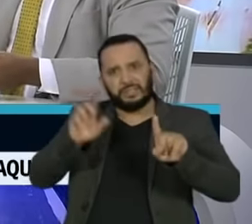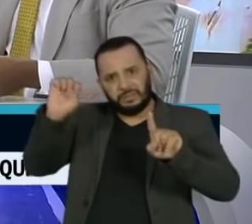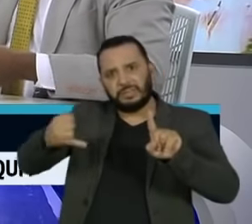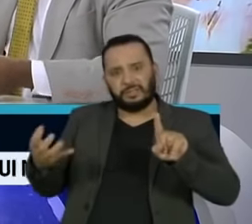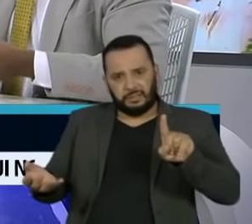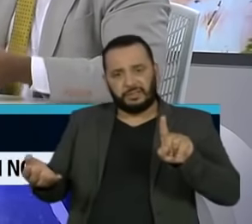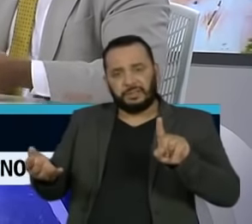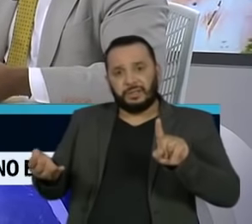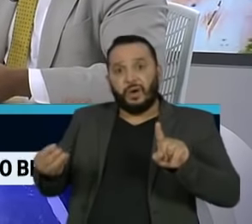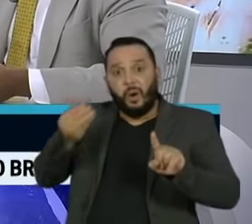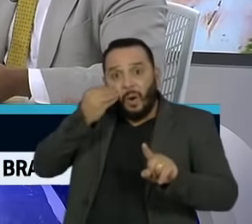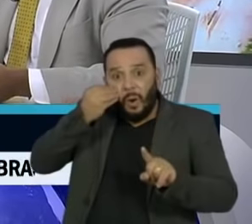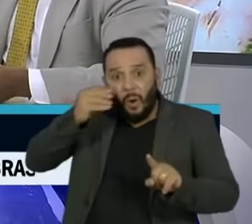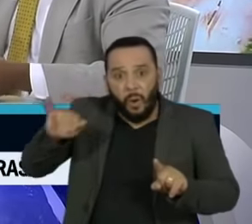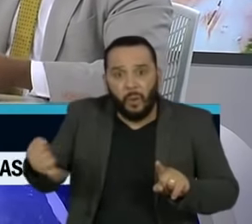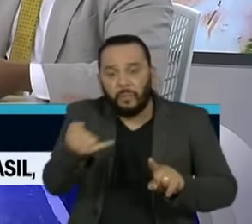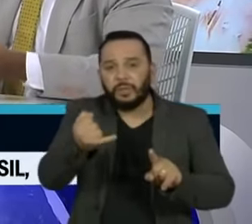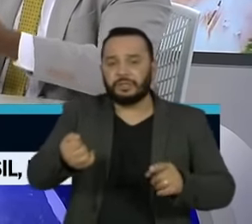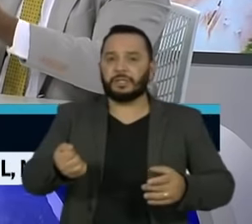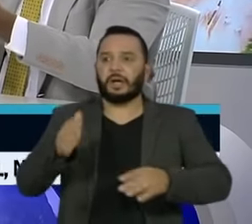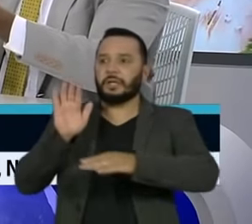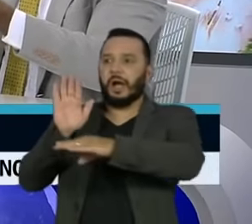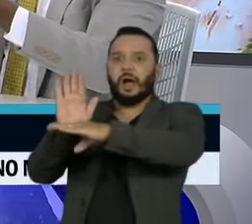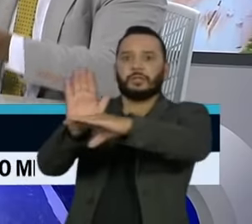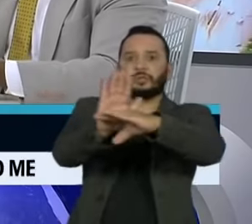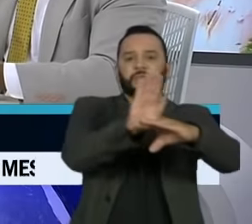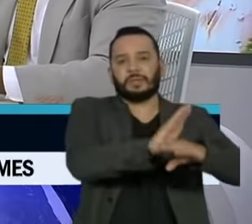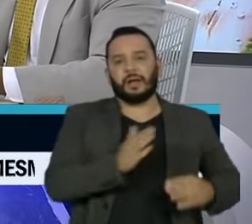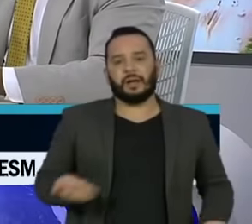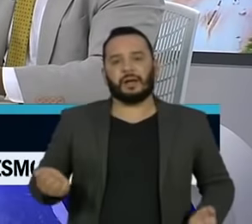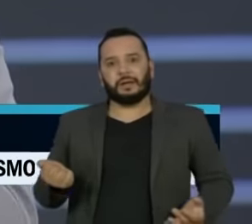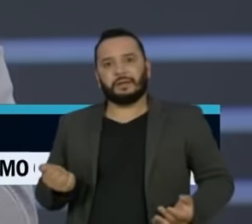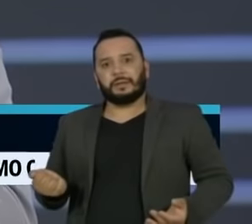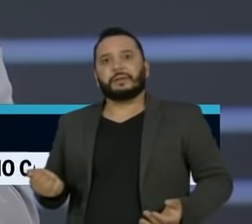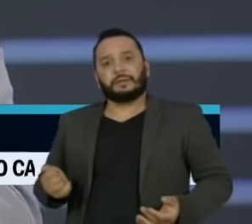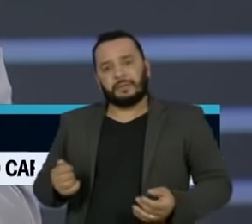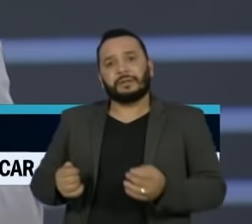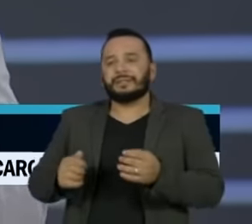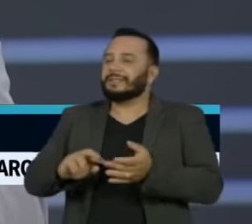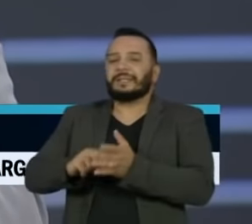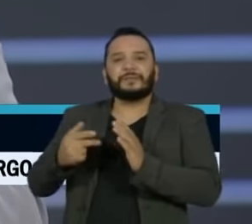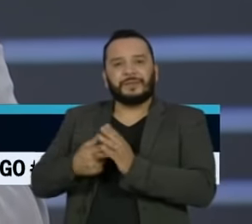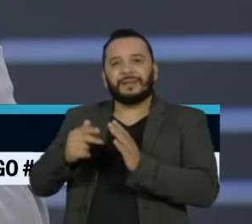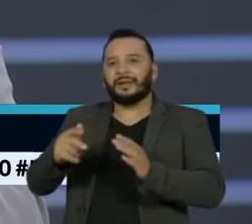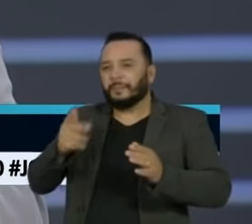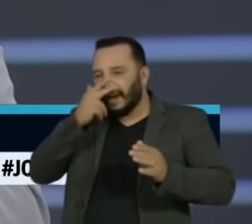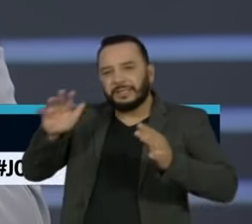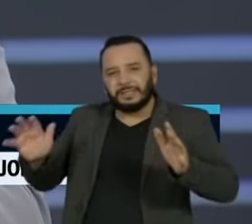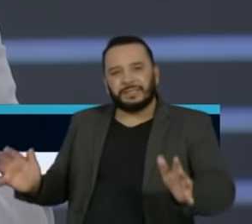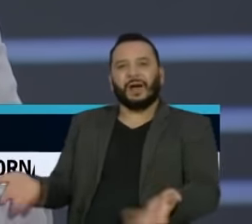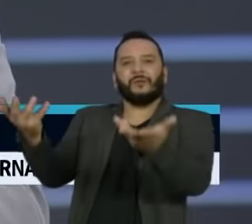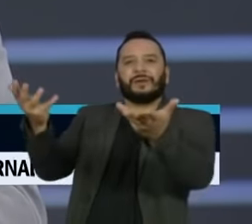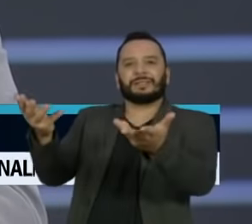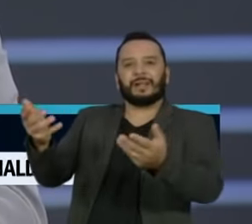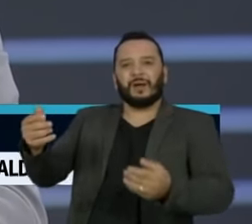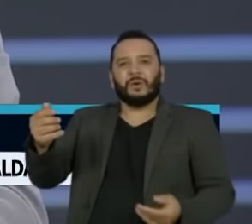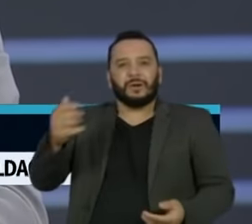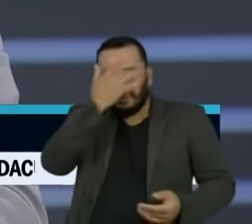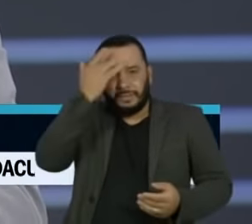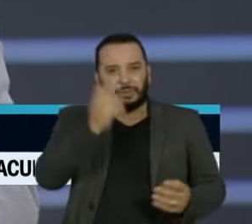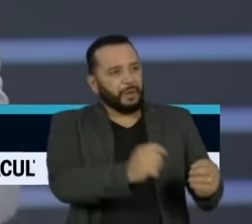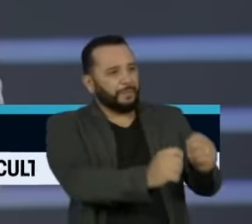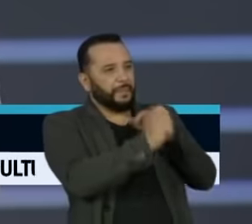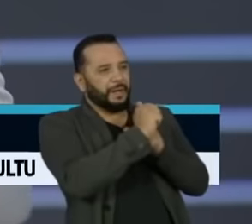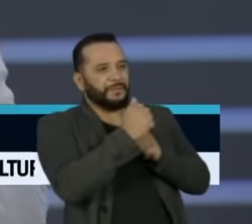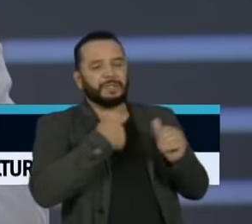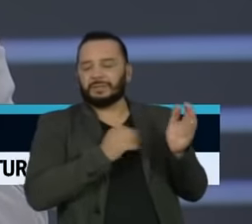oportunidade para quem mais precisa se transforma numa boia de salvação. E esses meninos agarram isso com amor e com uma dedicação